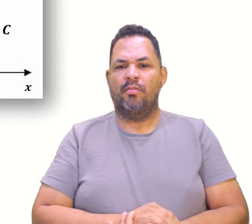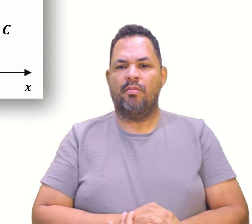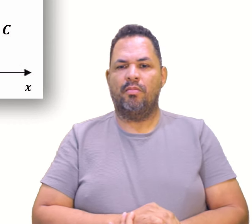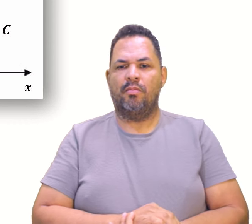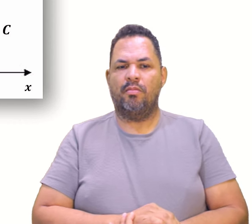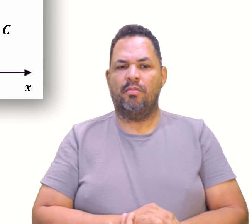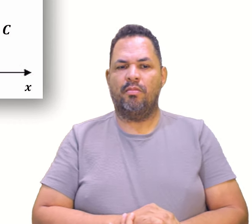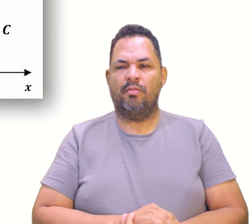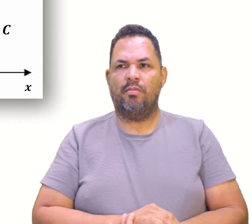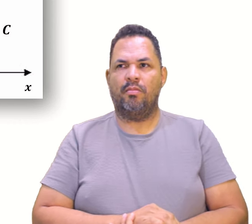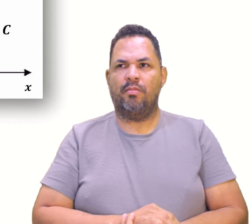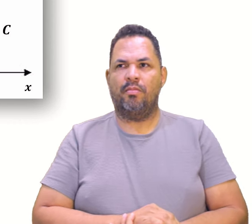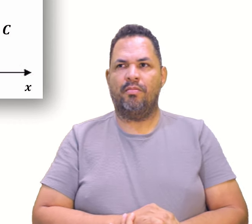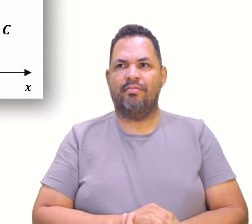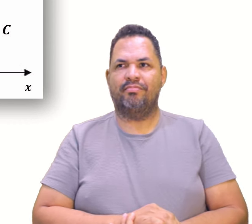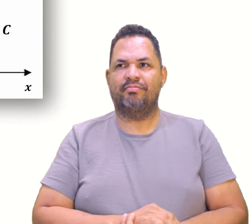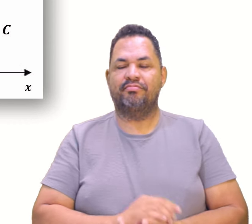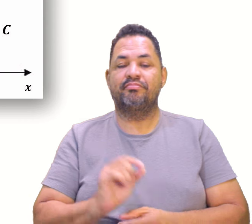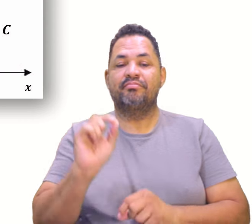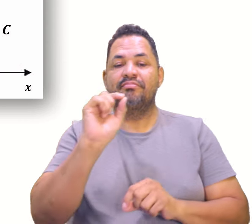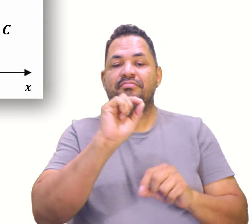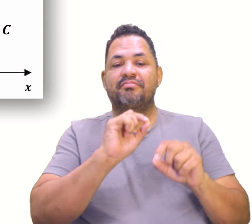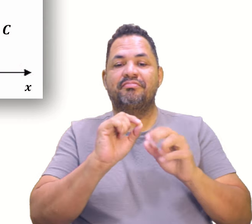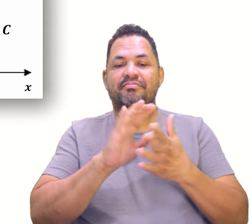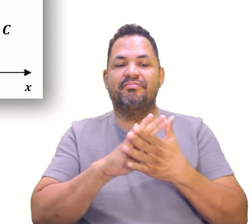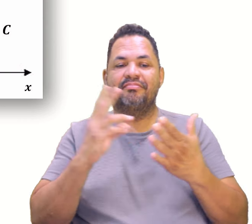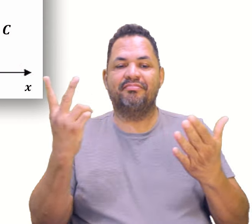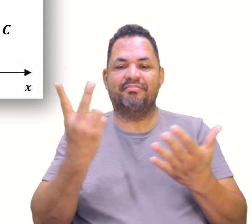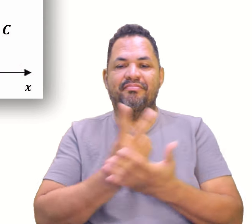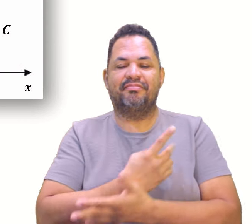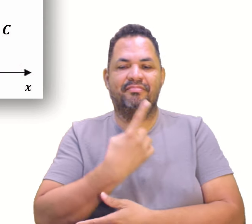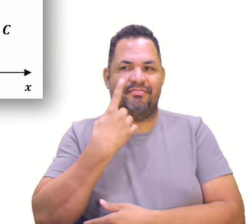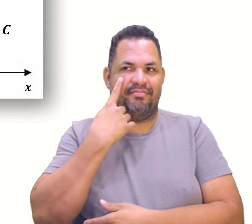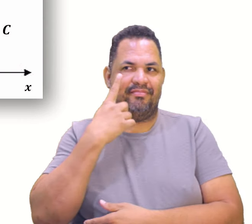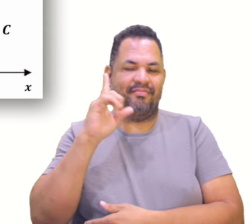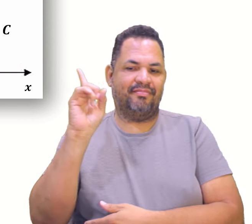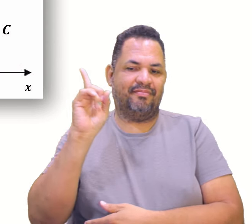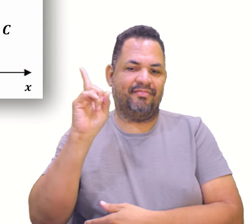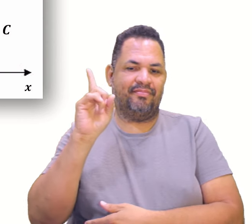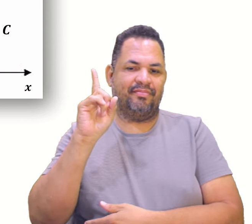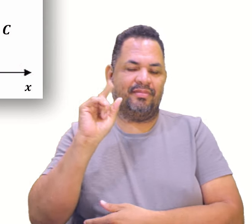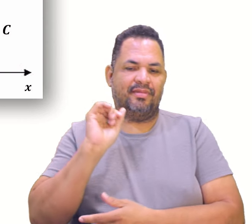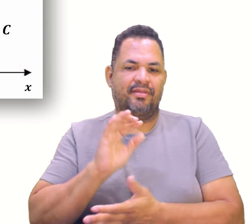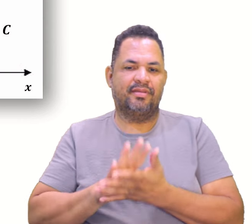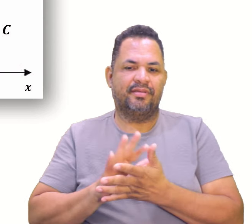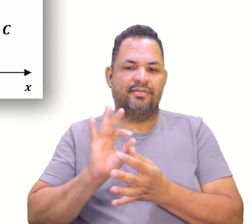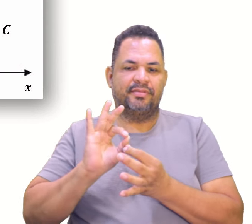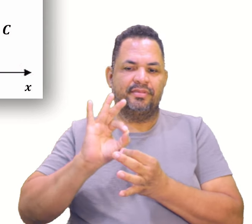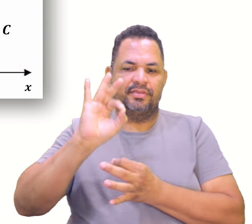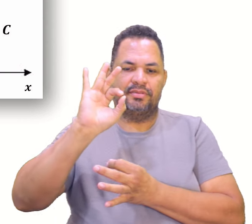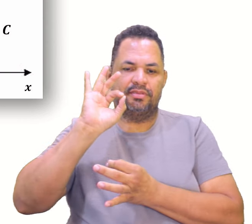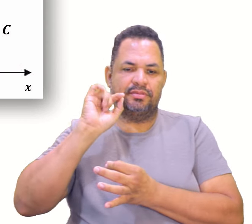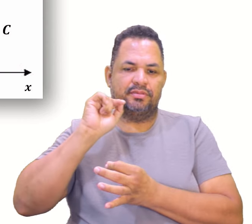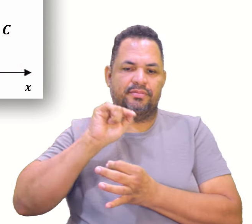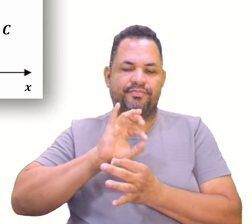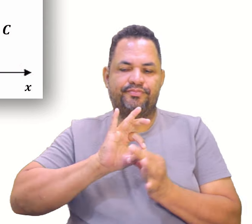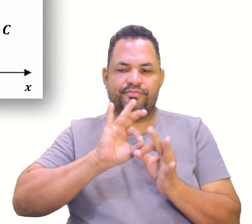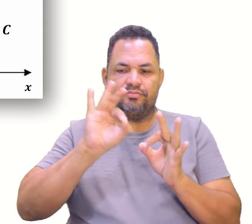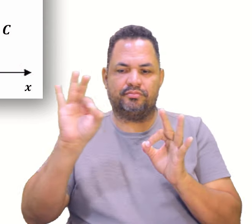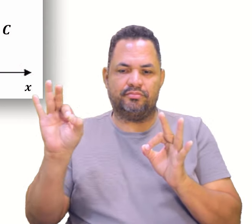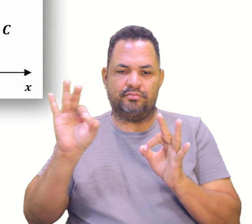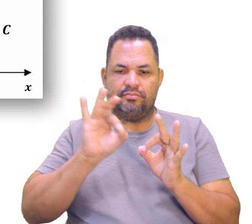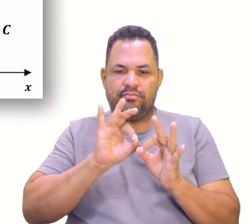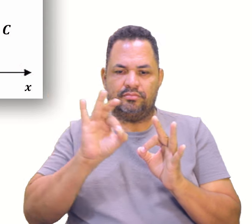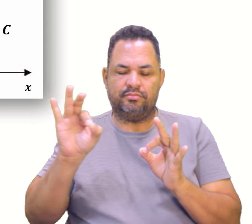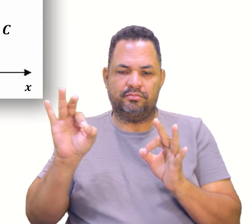Ah, sim. O que vai acontecer? A gente vai ver aqui só os pulinhos, né? Porque aí a gente vai ver a distância, quando está